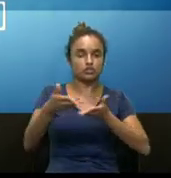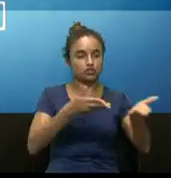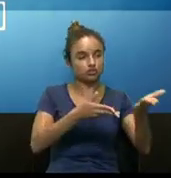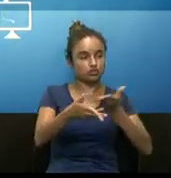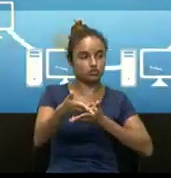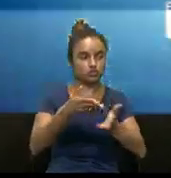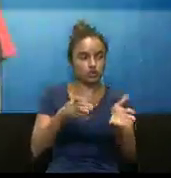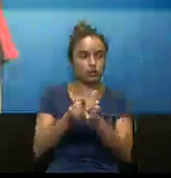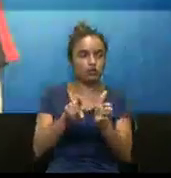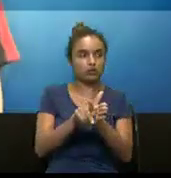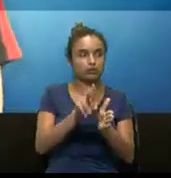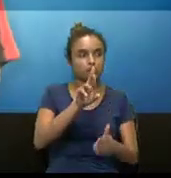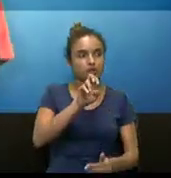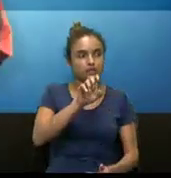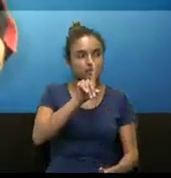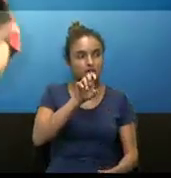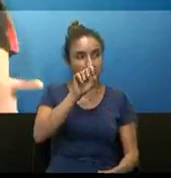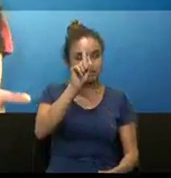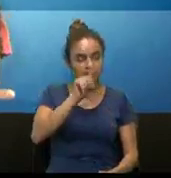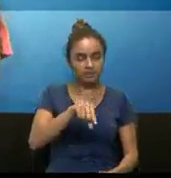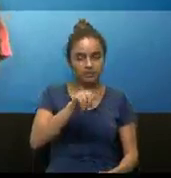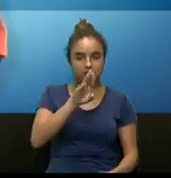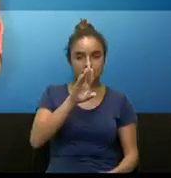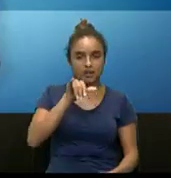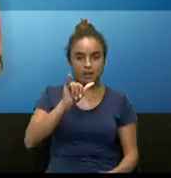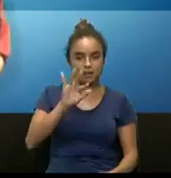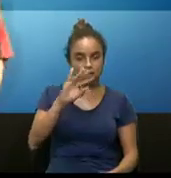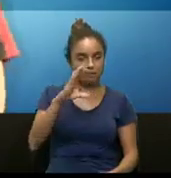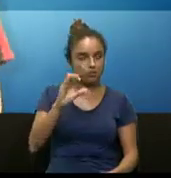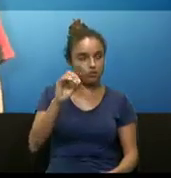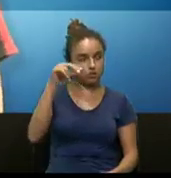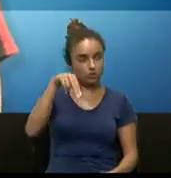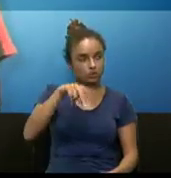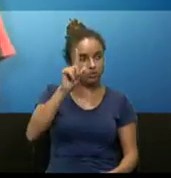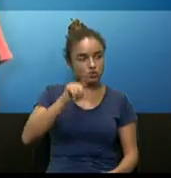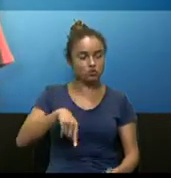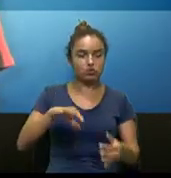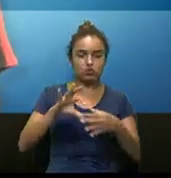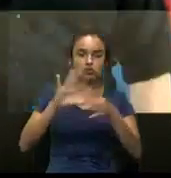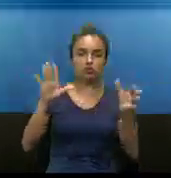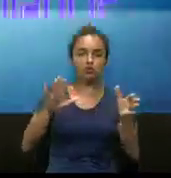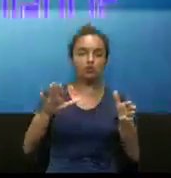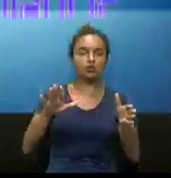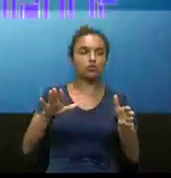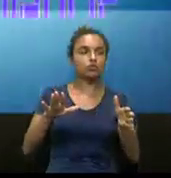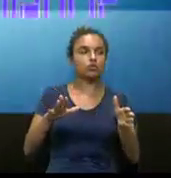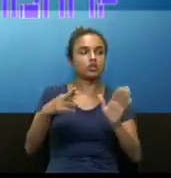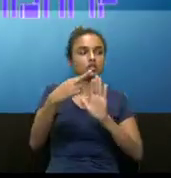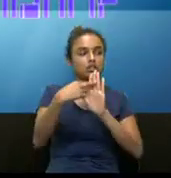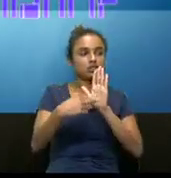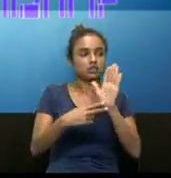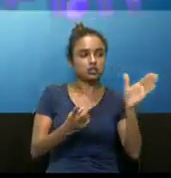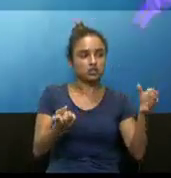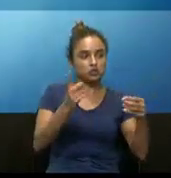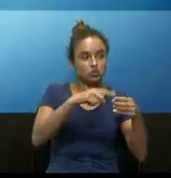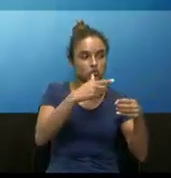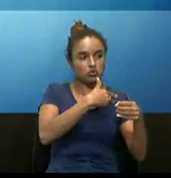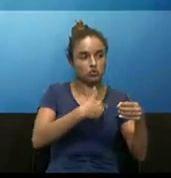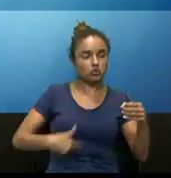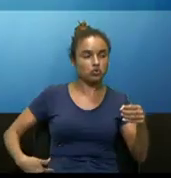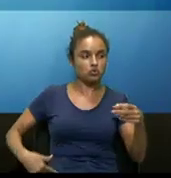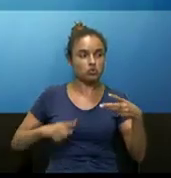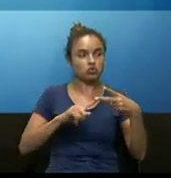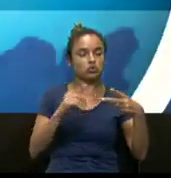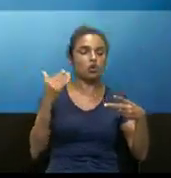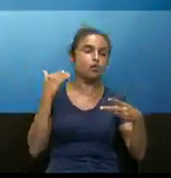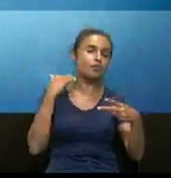na rede. Isso faz com que a Bitcoin seja totalmente livre de autoridades regulamentadoras, como governos ou